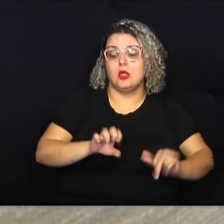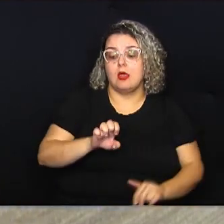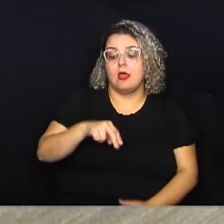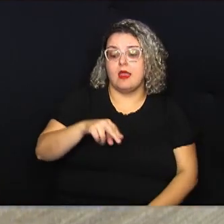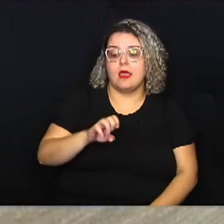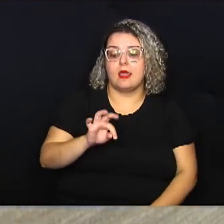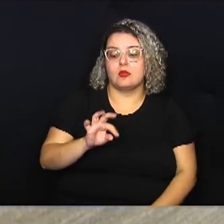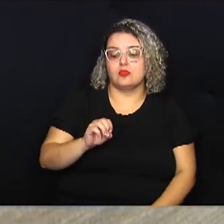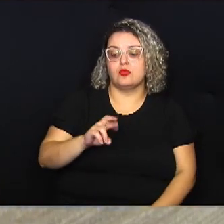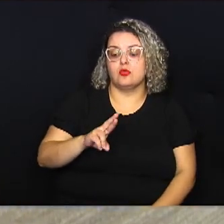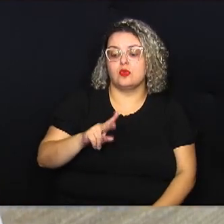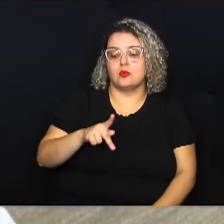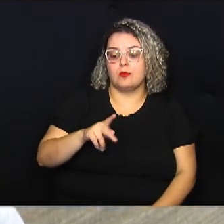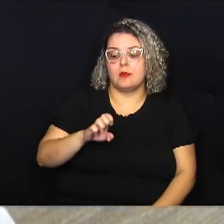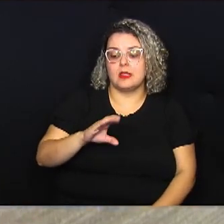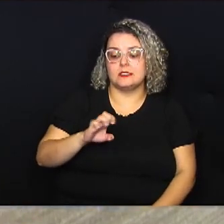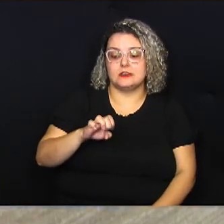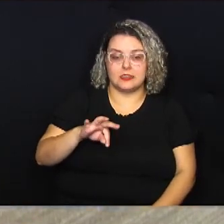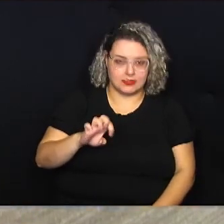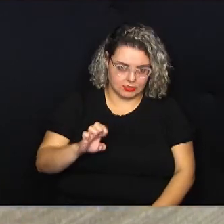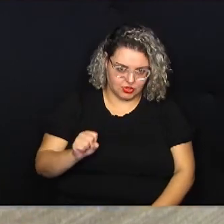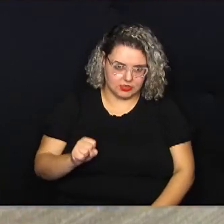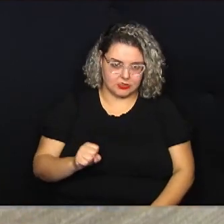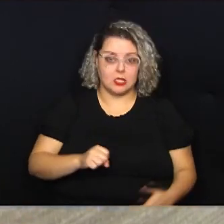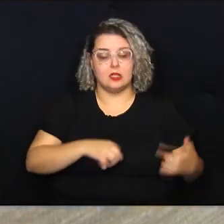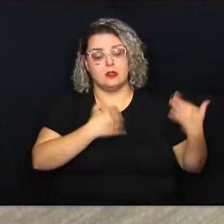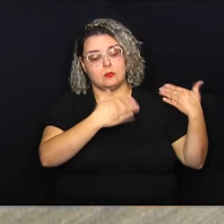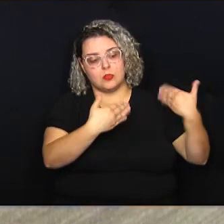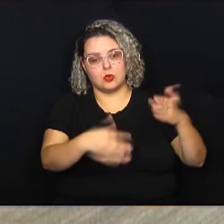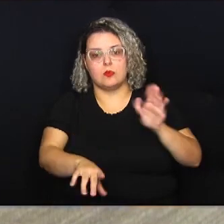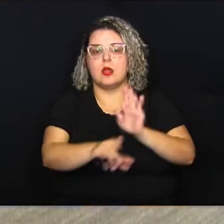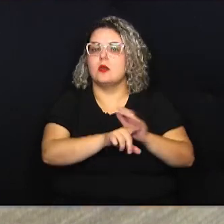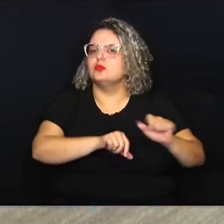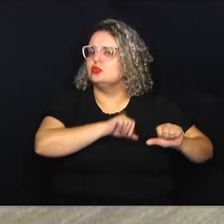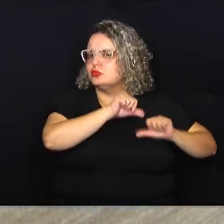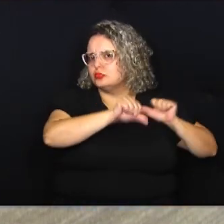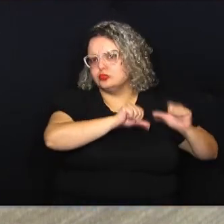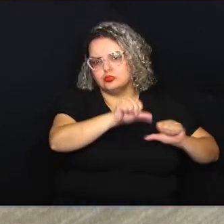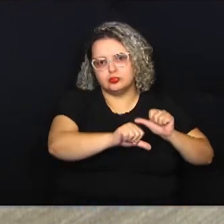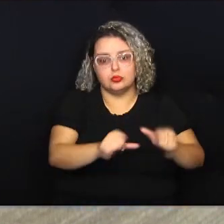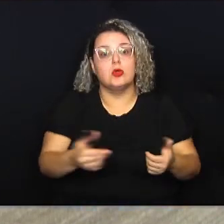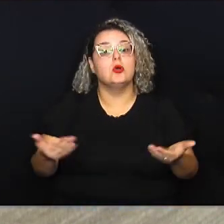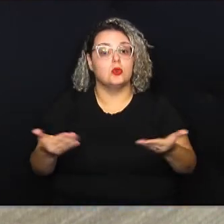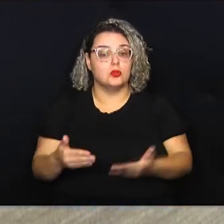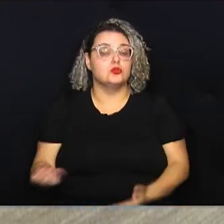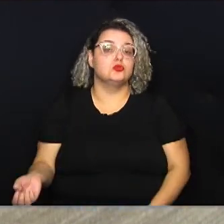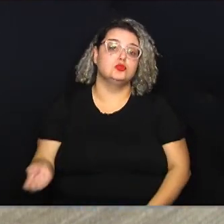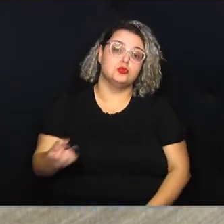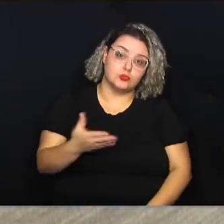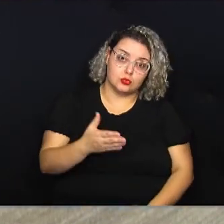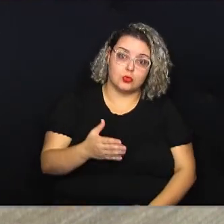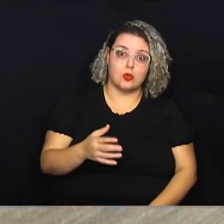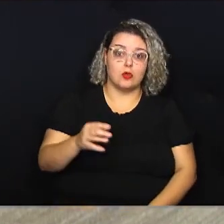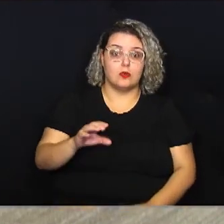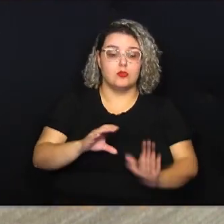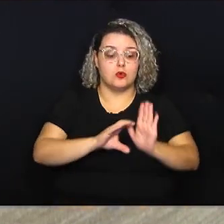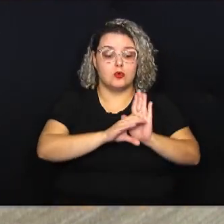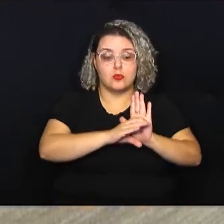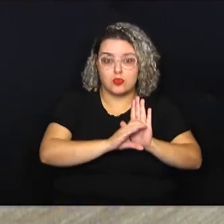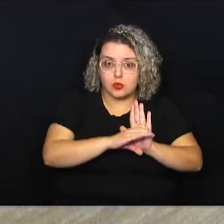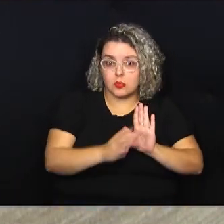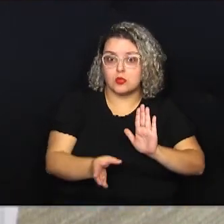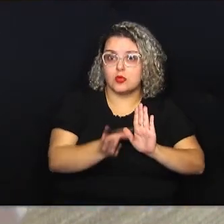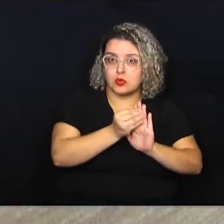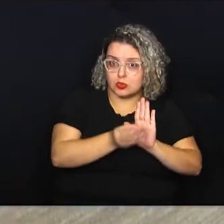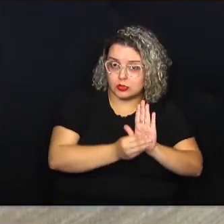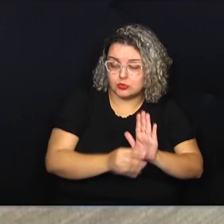chamava Fundo Municipal de Entorpecentes. De lá para cá a legislação mudou, existe hoje uma nova concepção de política sobre